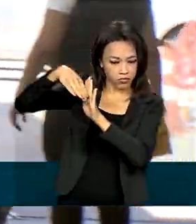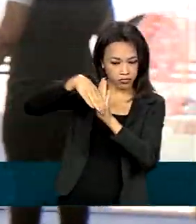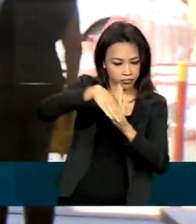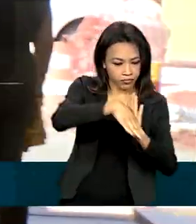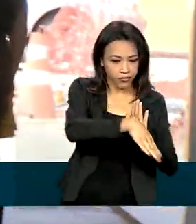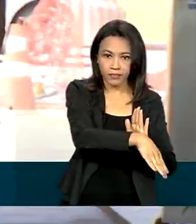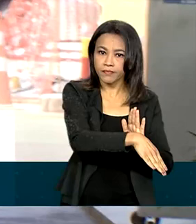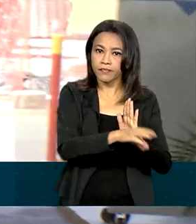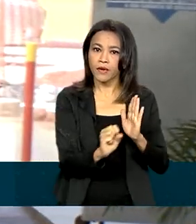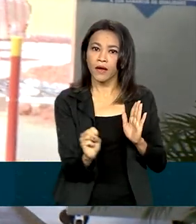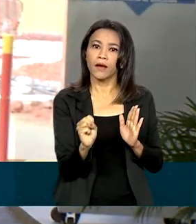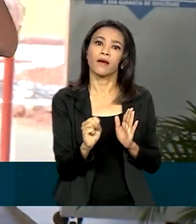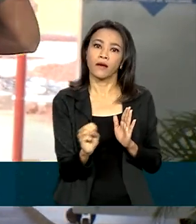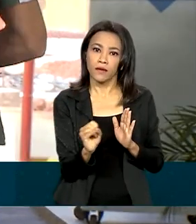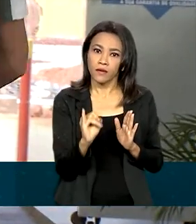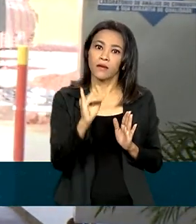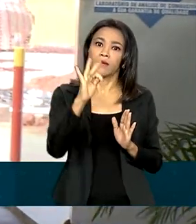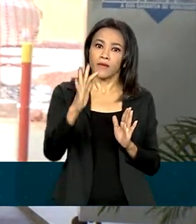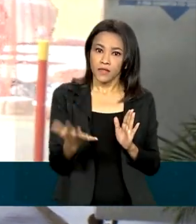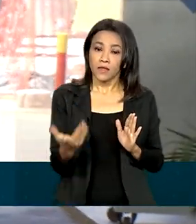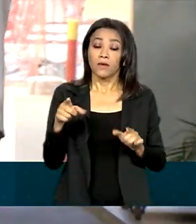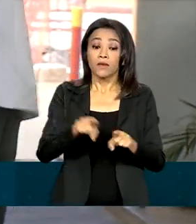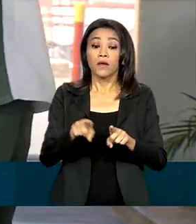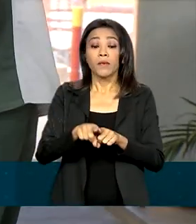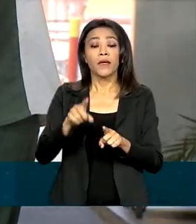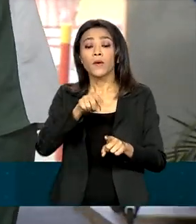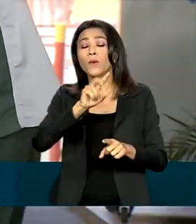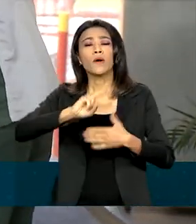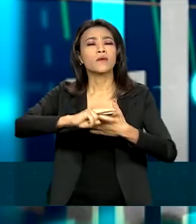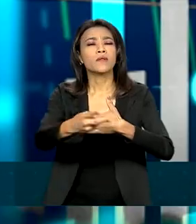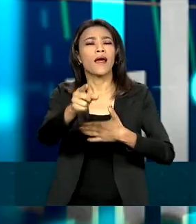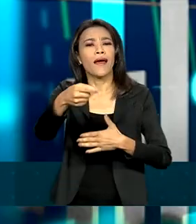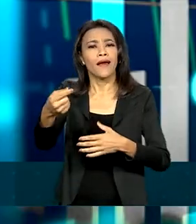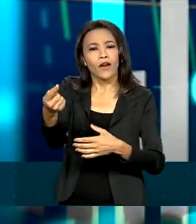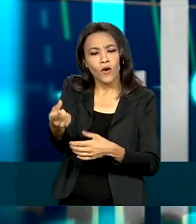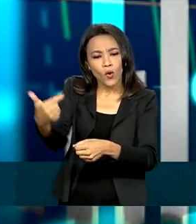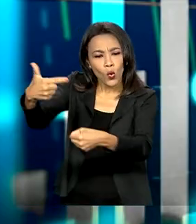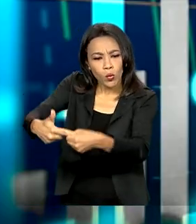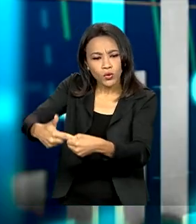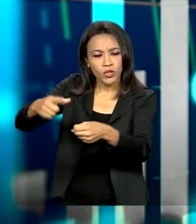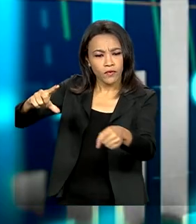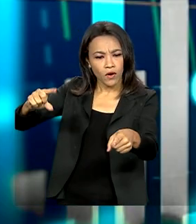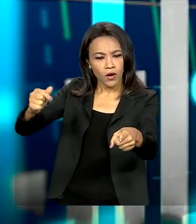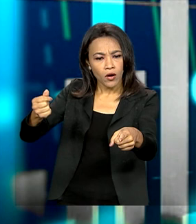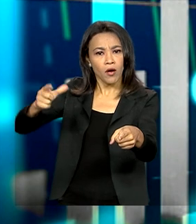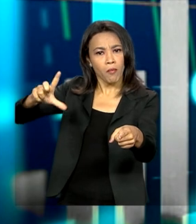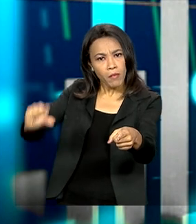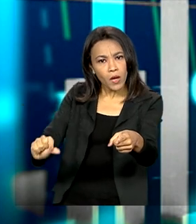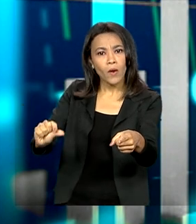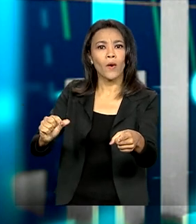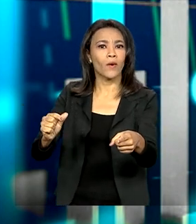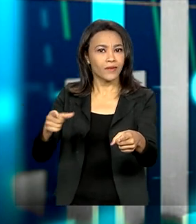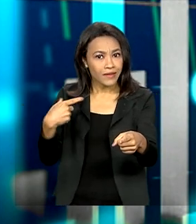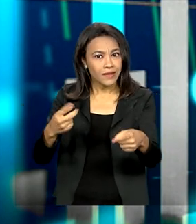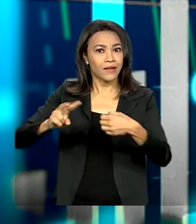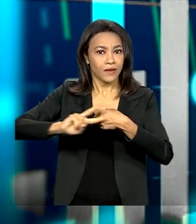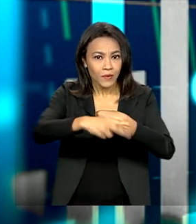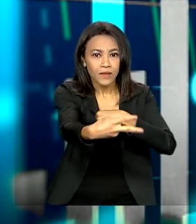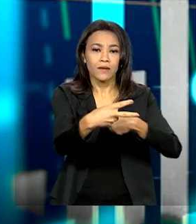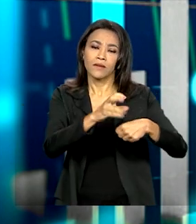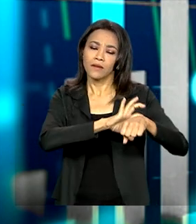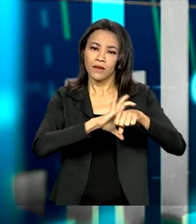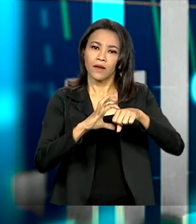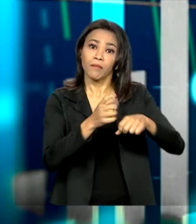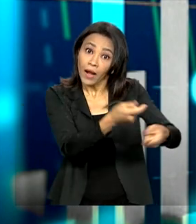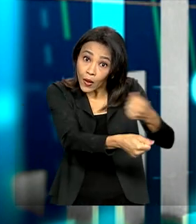Principal responsável pela deflação, a queda no preço dos combustíveis, que continua trazendo efeitos para toda a economia. Dessa